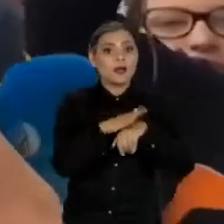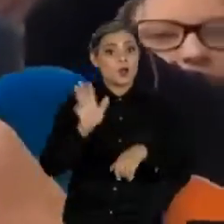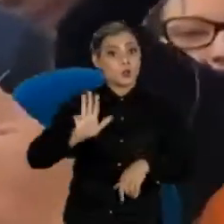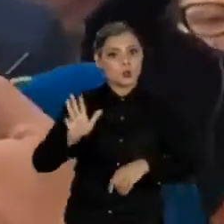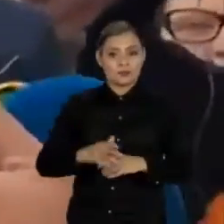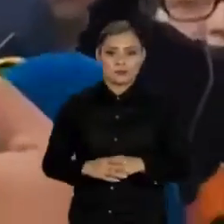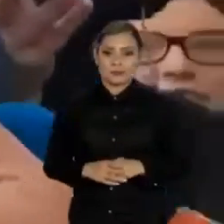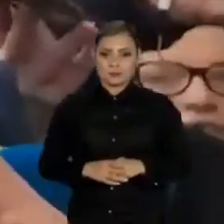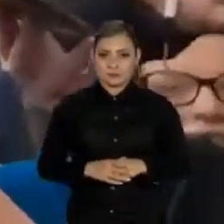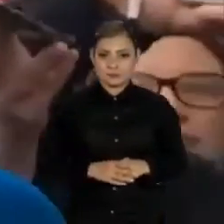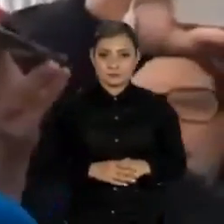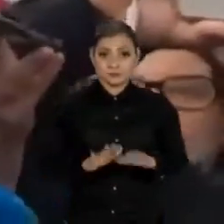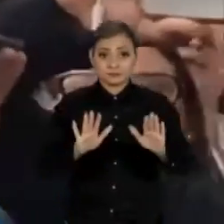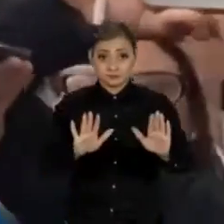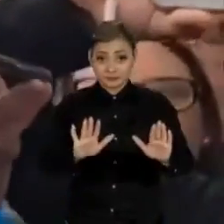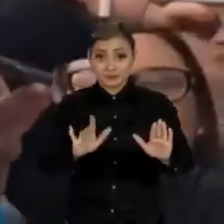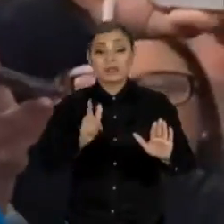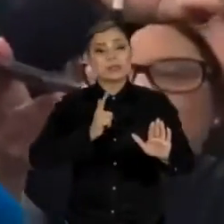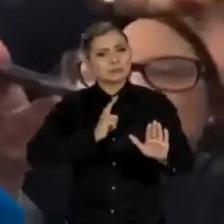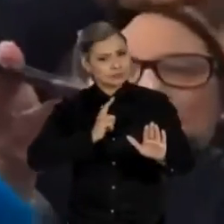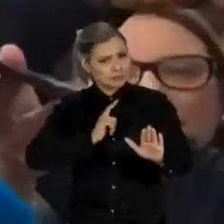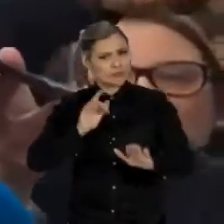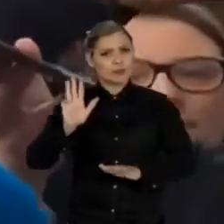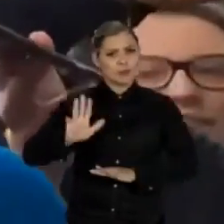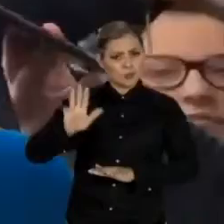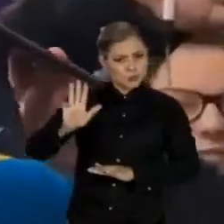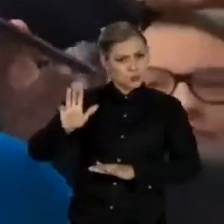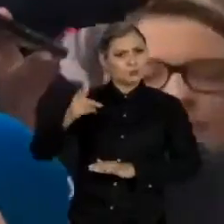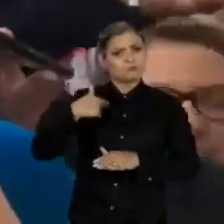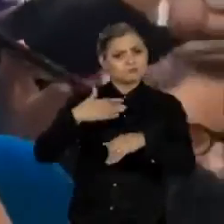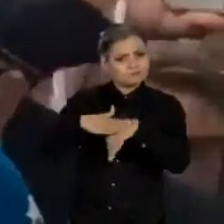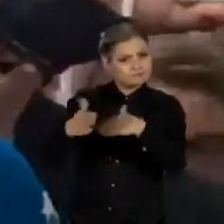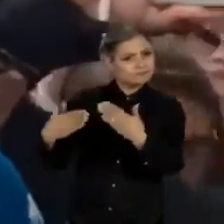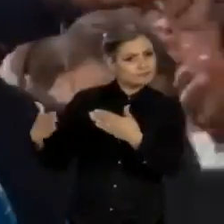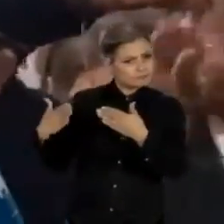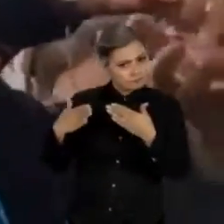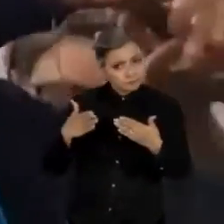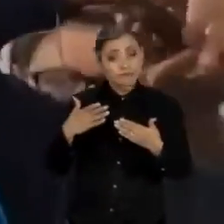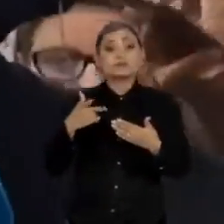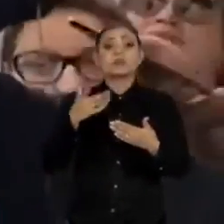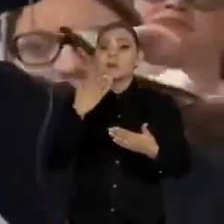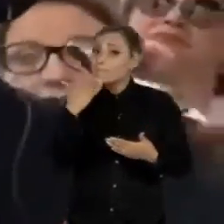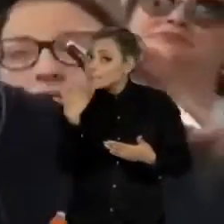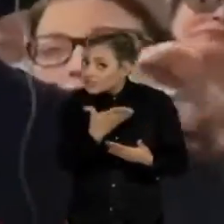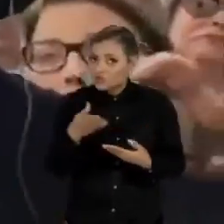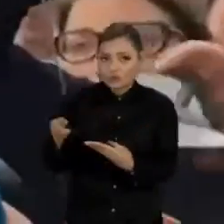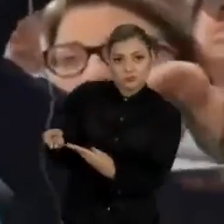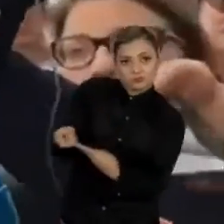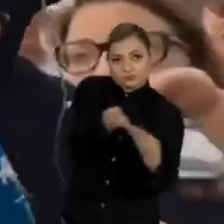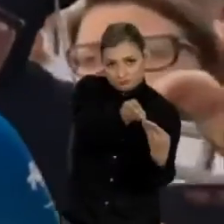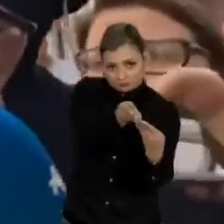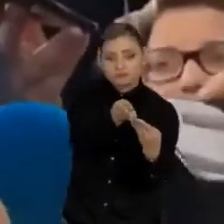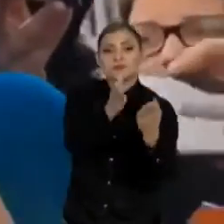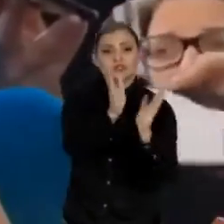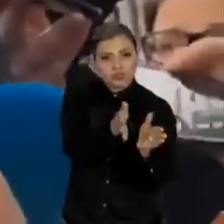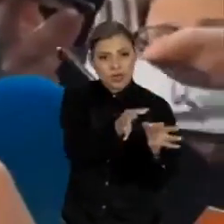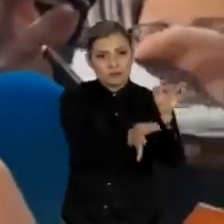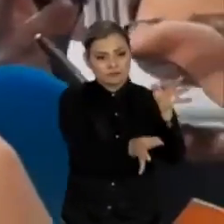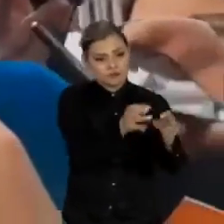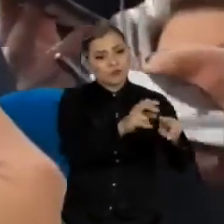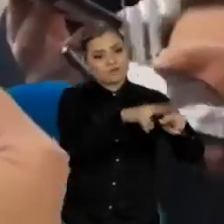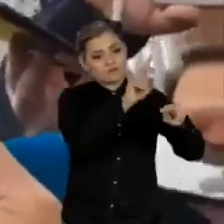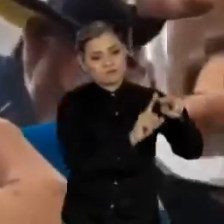Nós aconselhamos o ex-presidente Lula a fazer o pedido para ter a sua